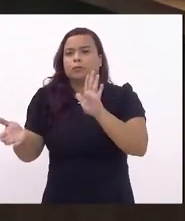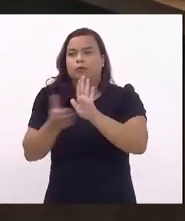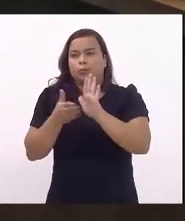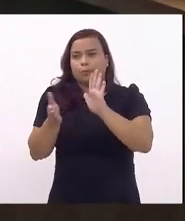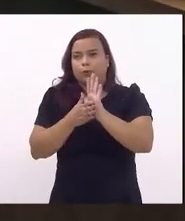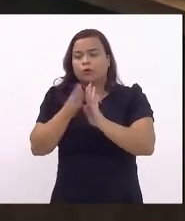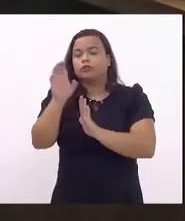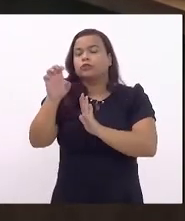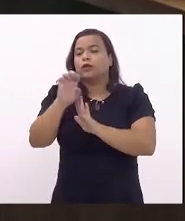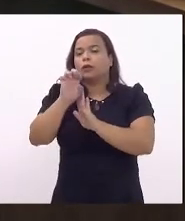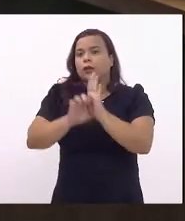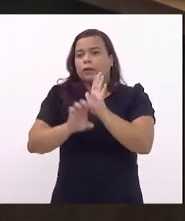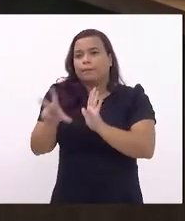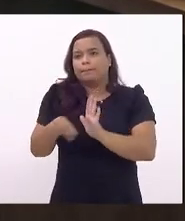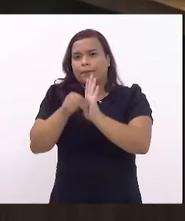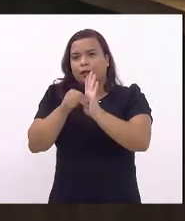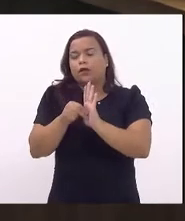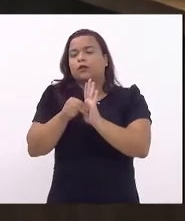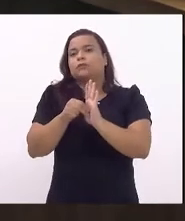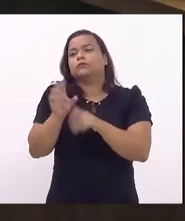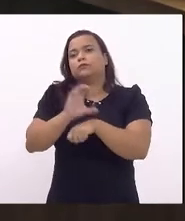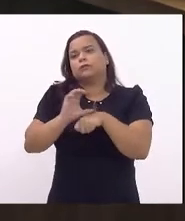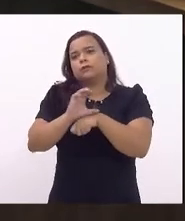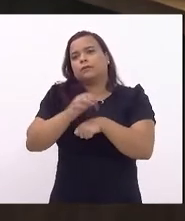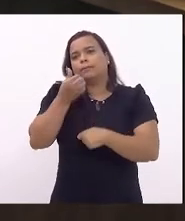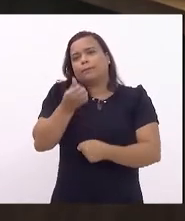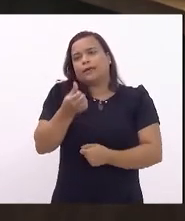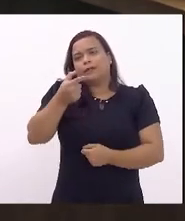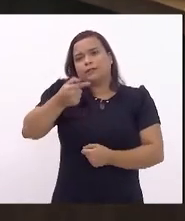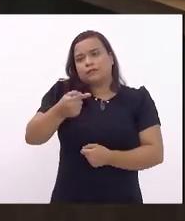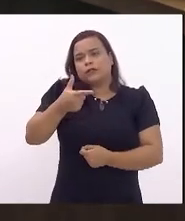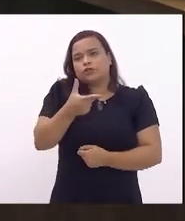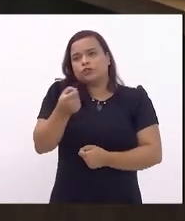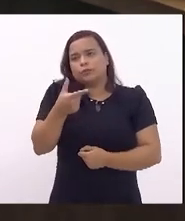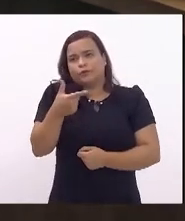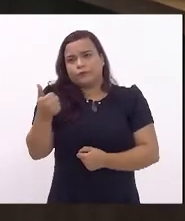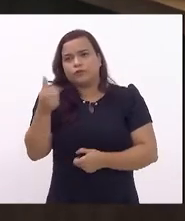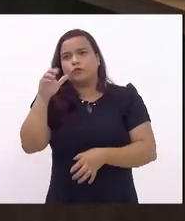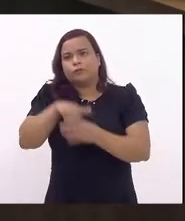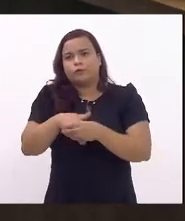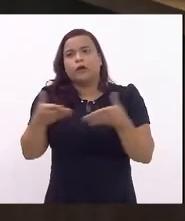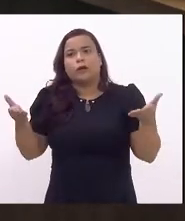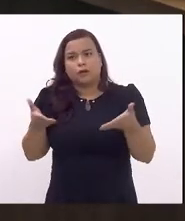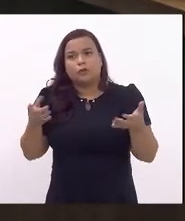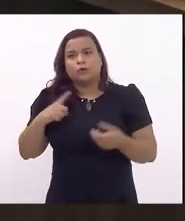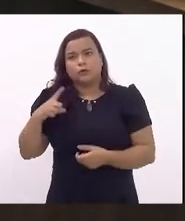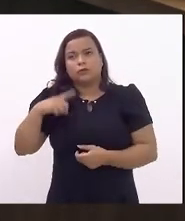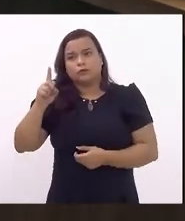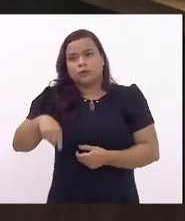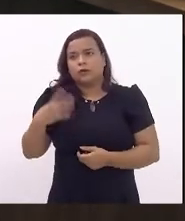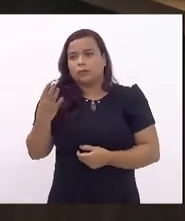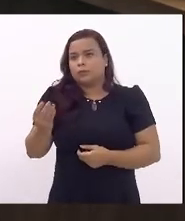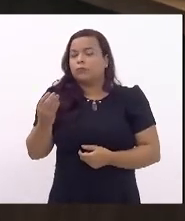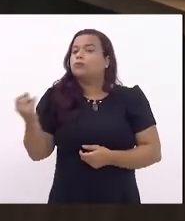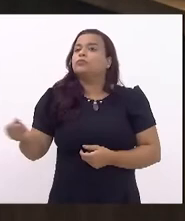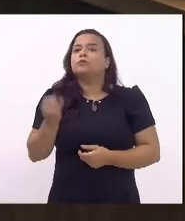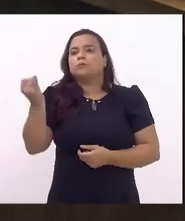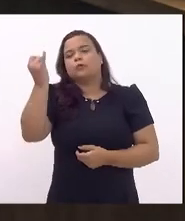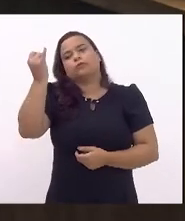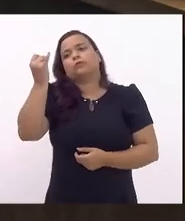de emenda constitucional 67 de 2021, que está sendo votada agora, é de suma importância.